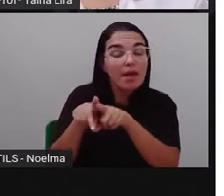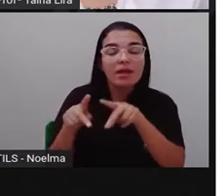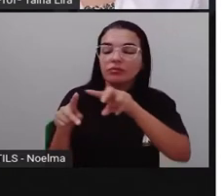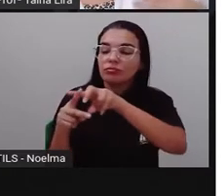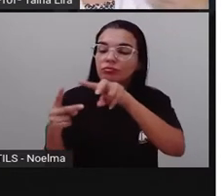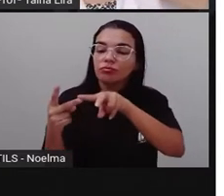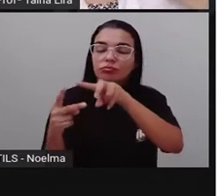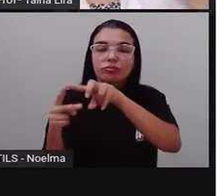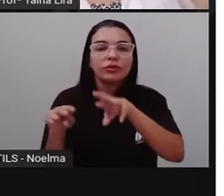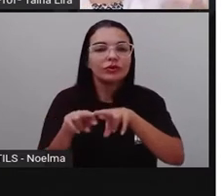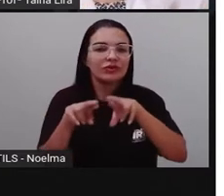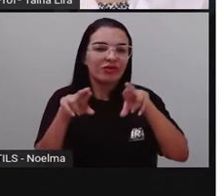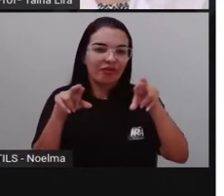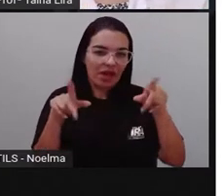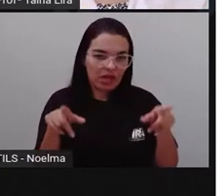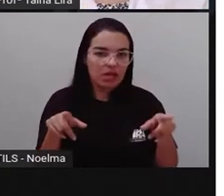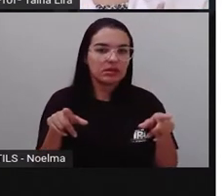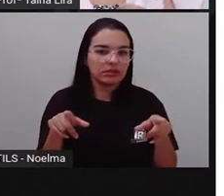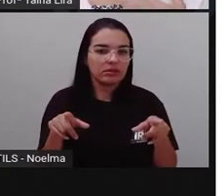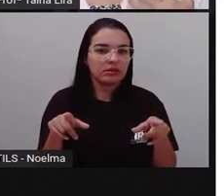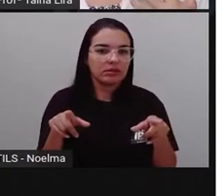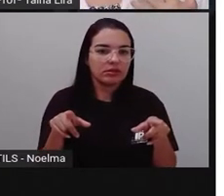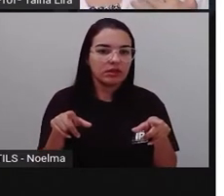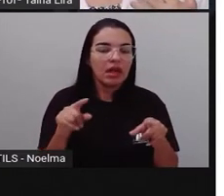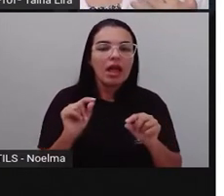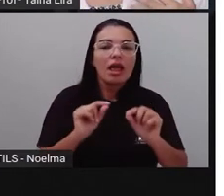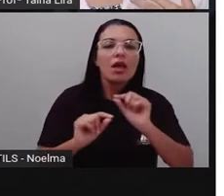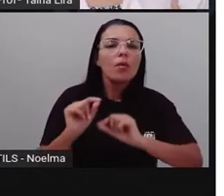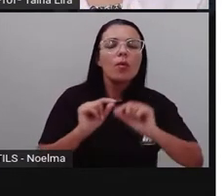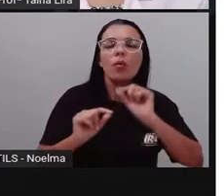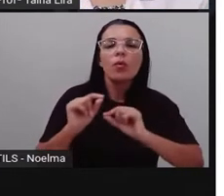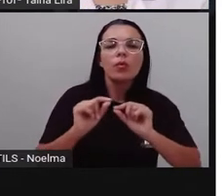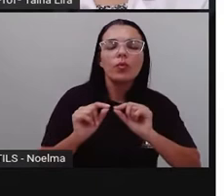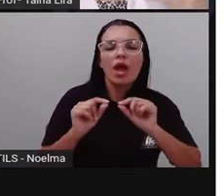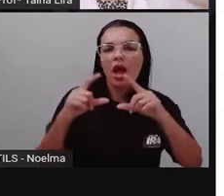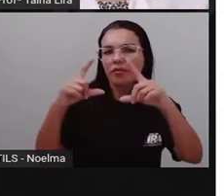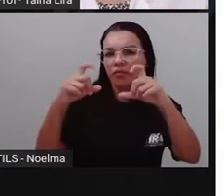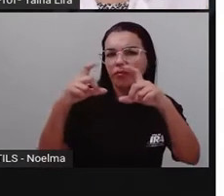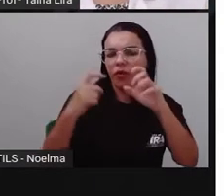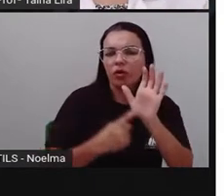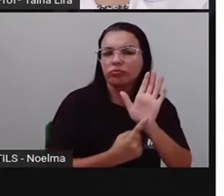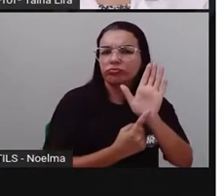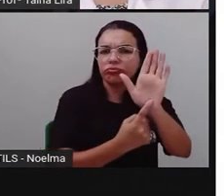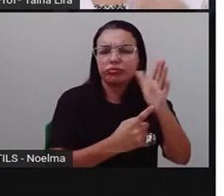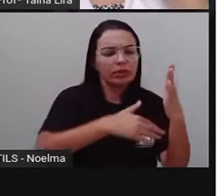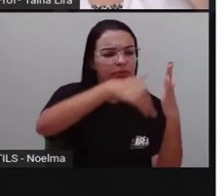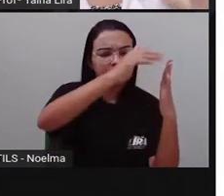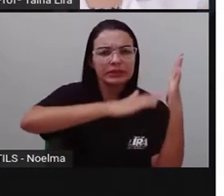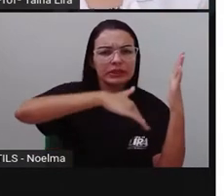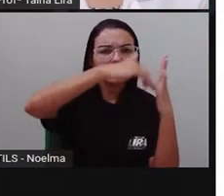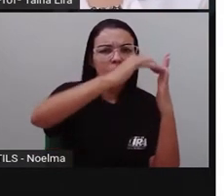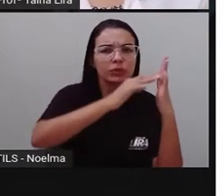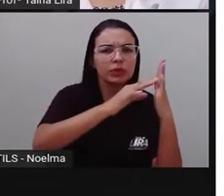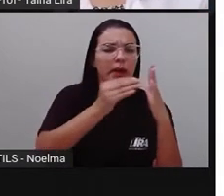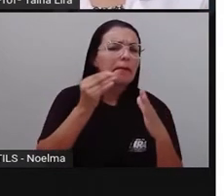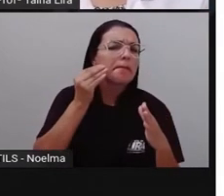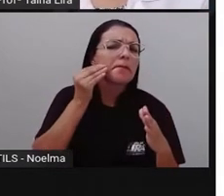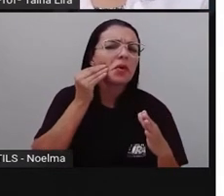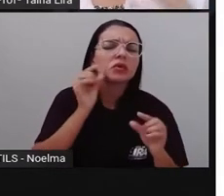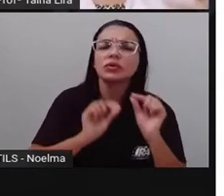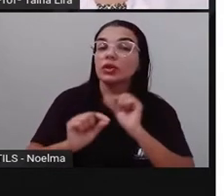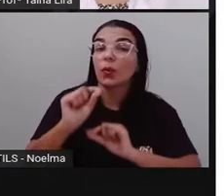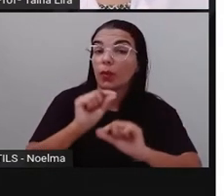tá bom? Então, essa imagem, né? Essa pintura de Tarsila do Amaral, ela retrata a